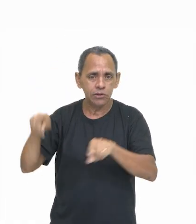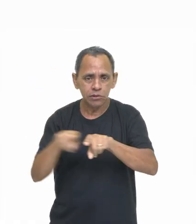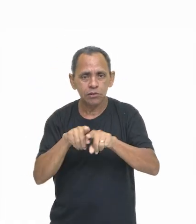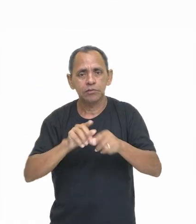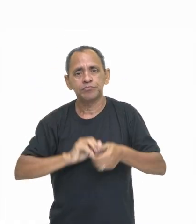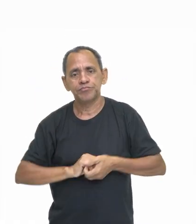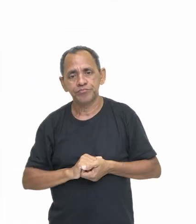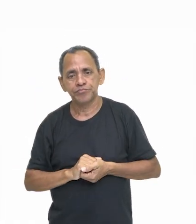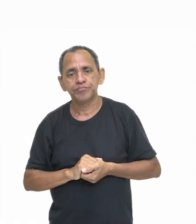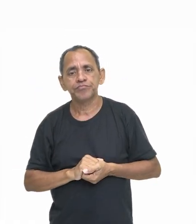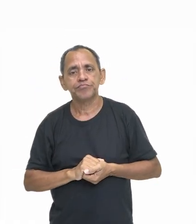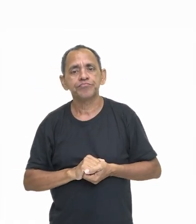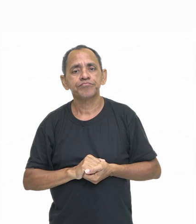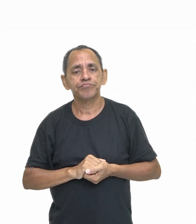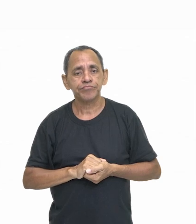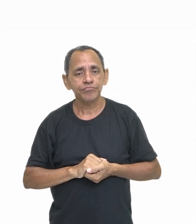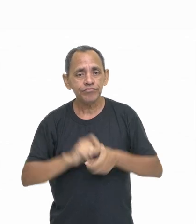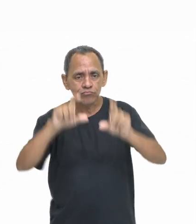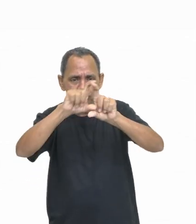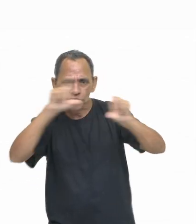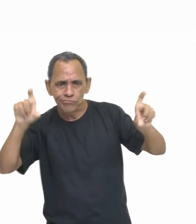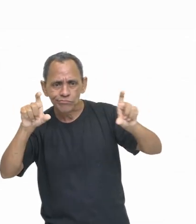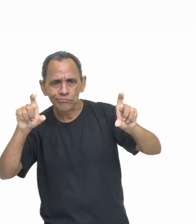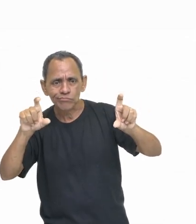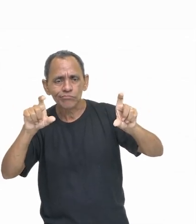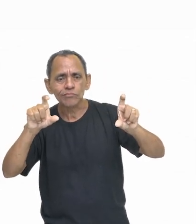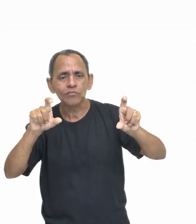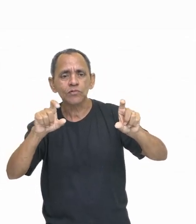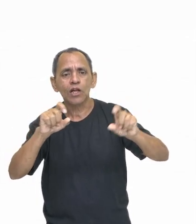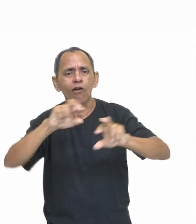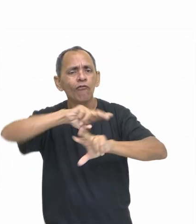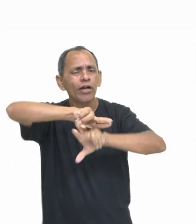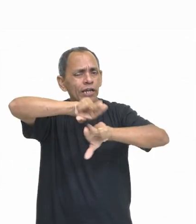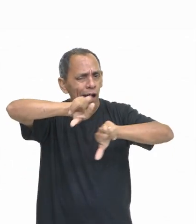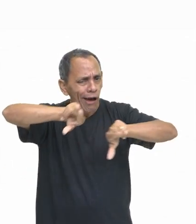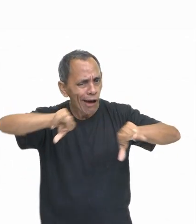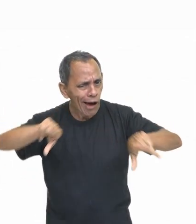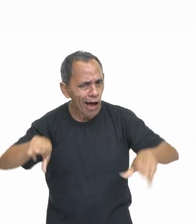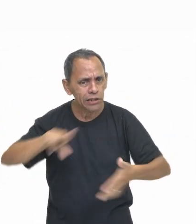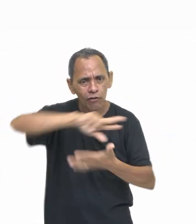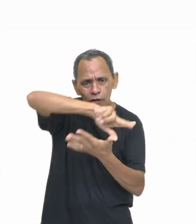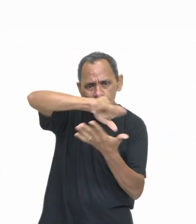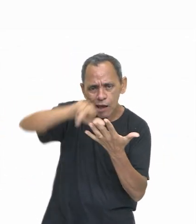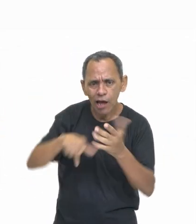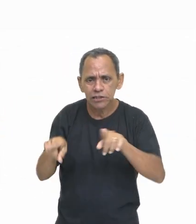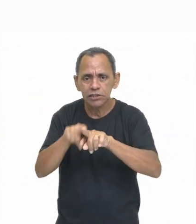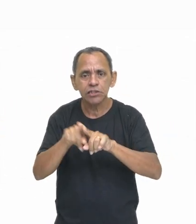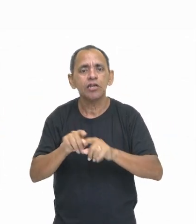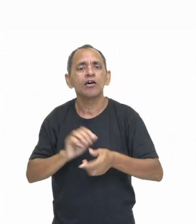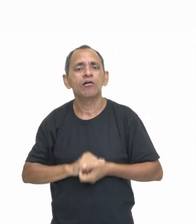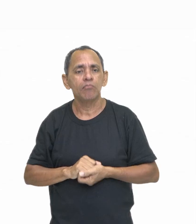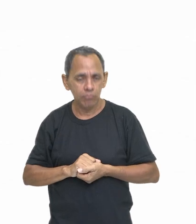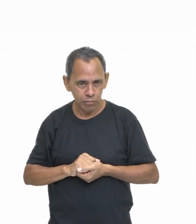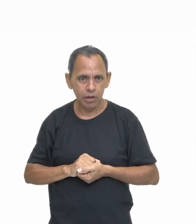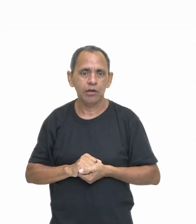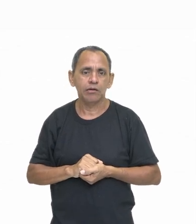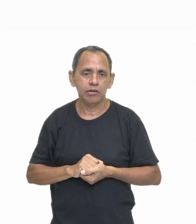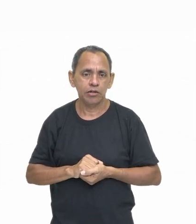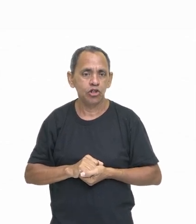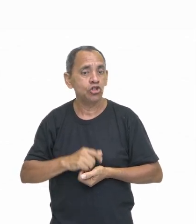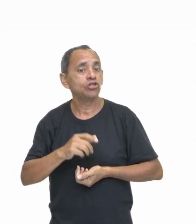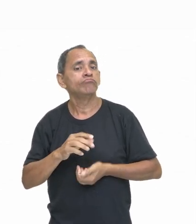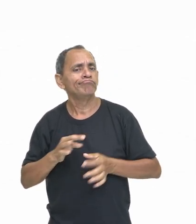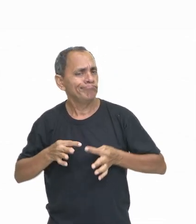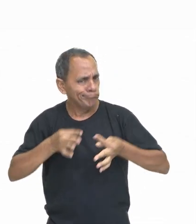A economia romana era diversificada e sofisticada, baseada em uma